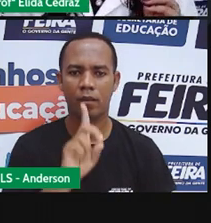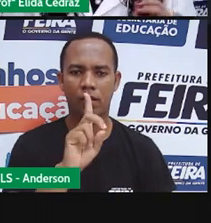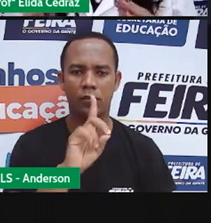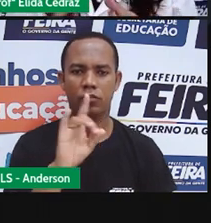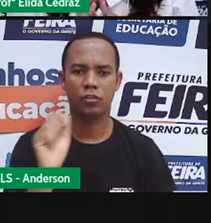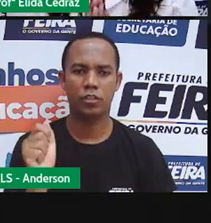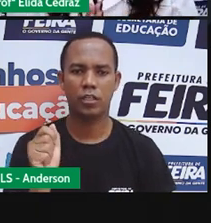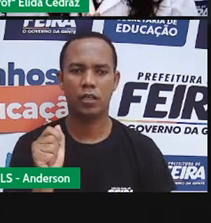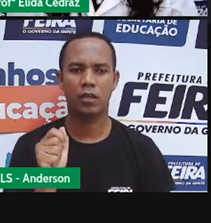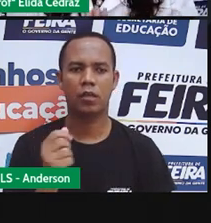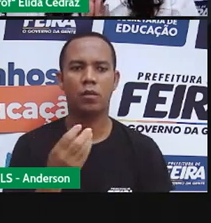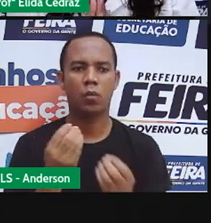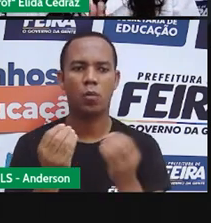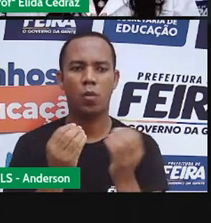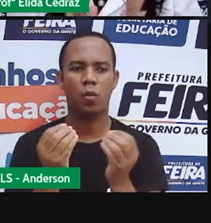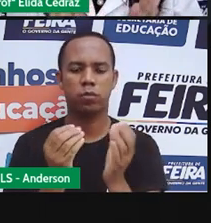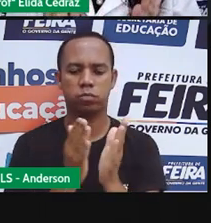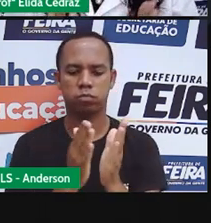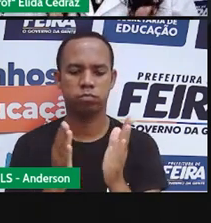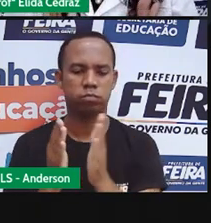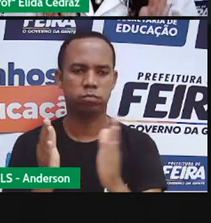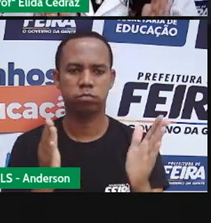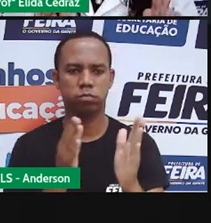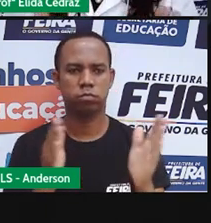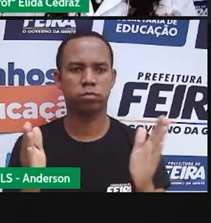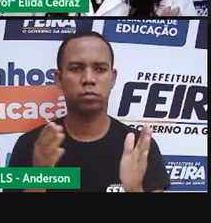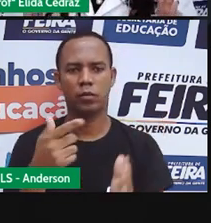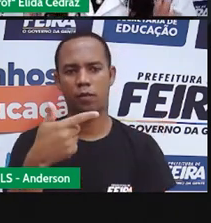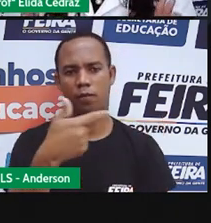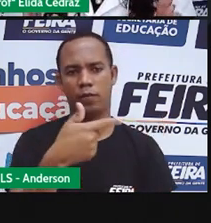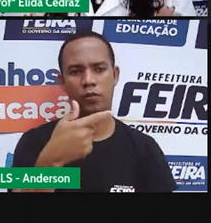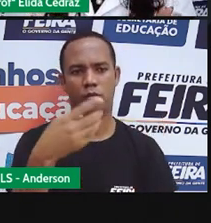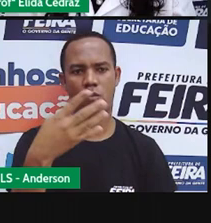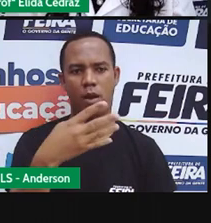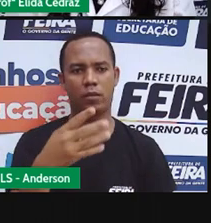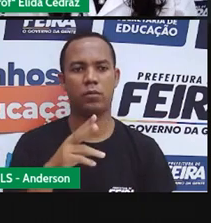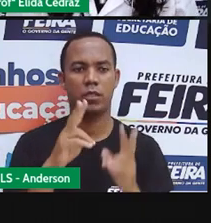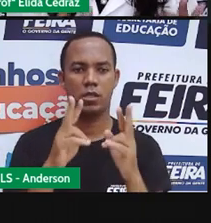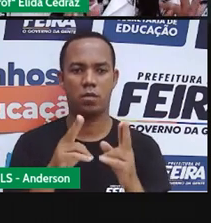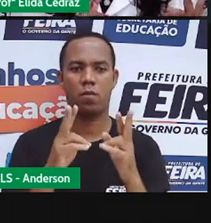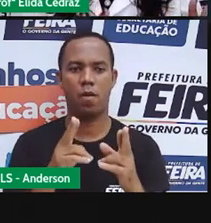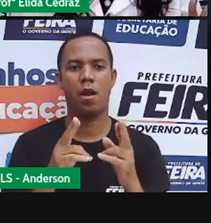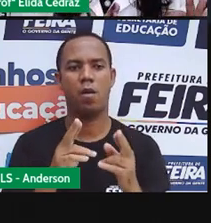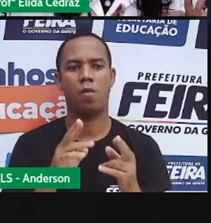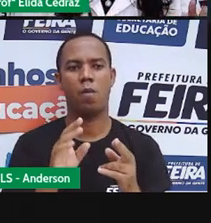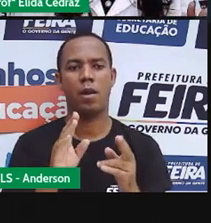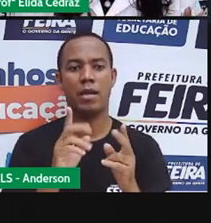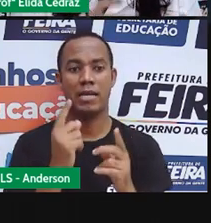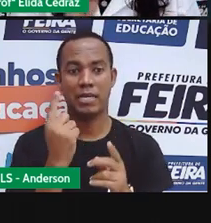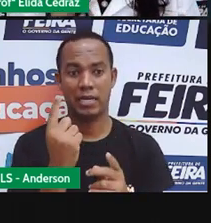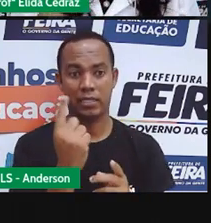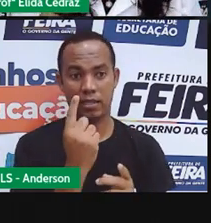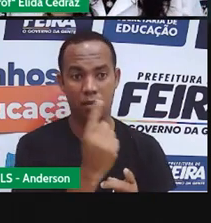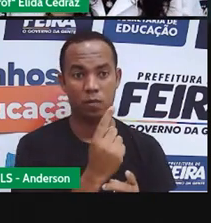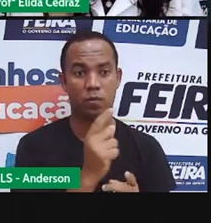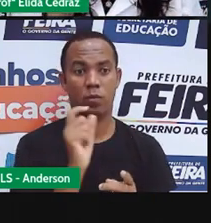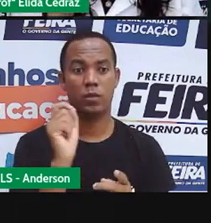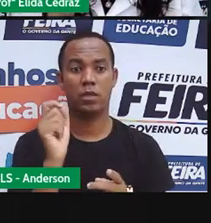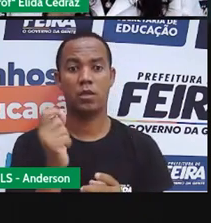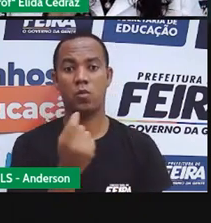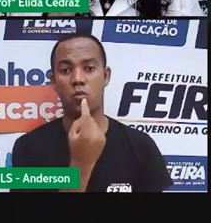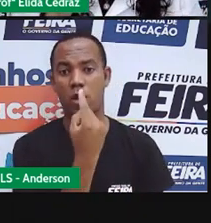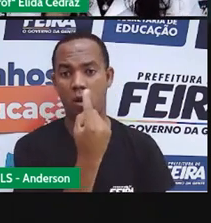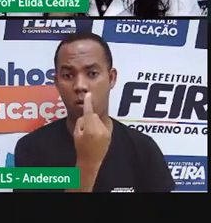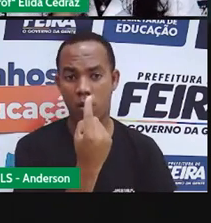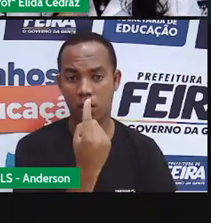dia se divide em 24 partes iguais e cada parte corresponde a uma